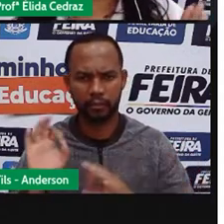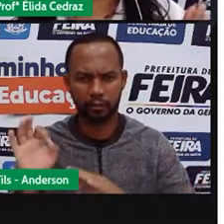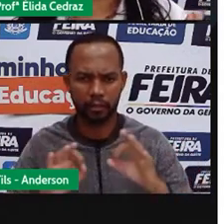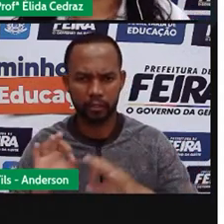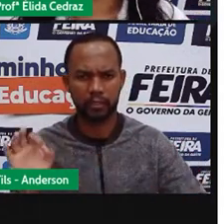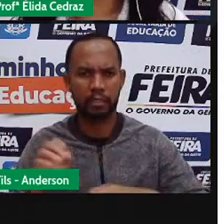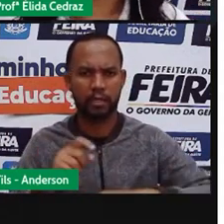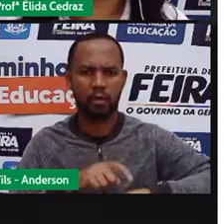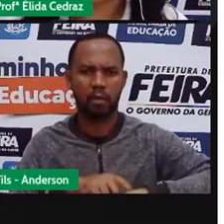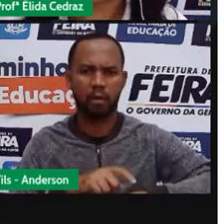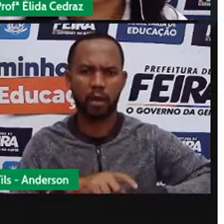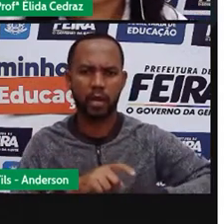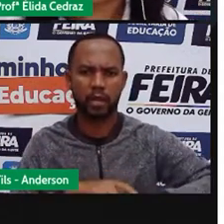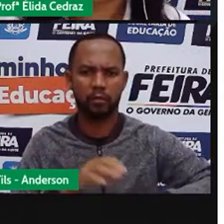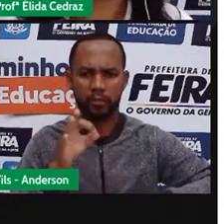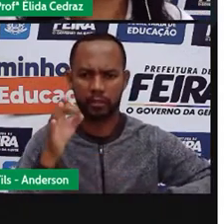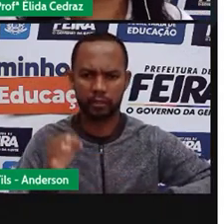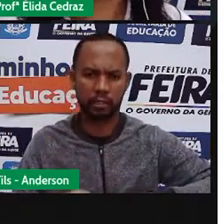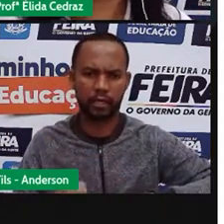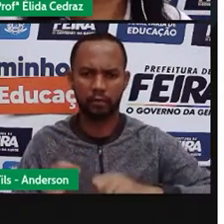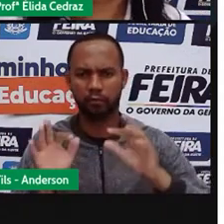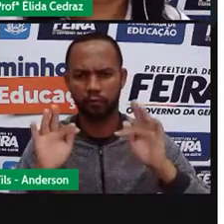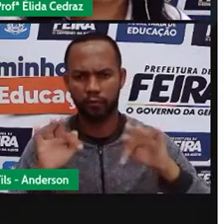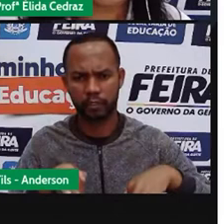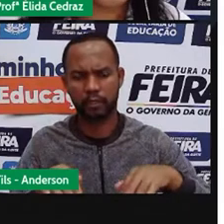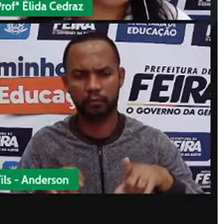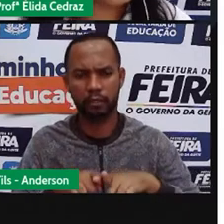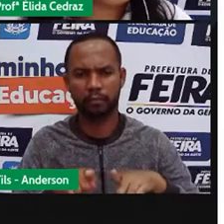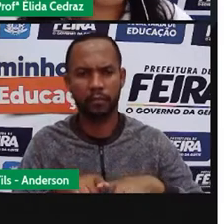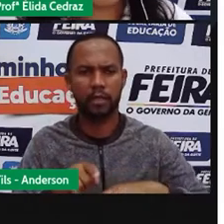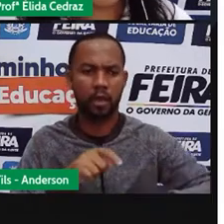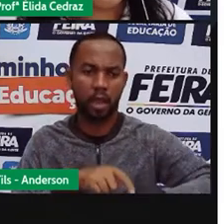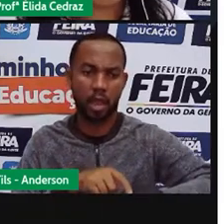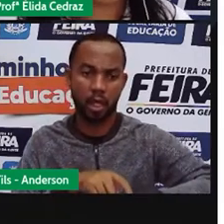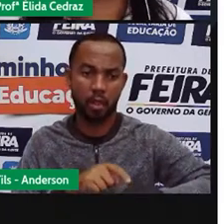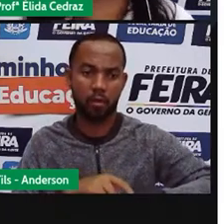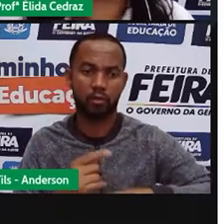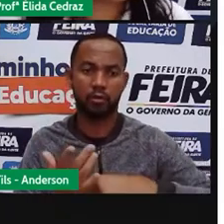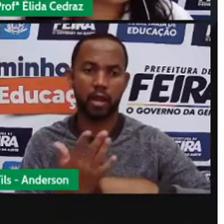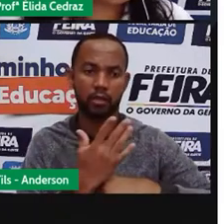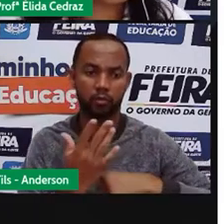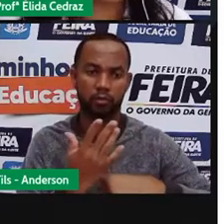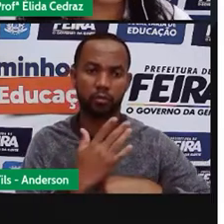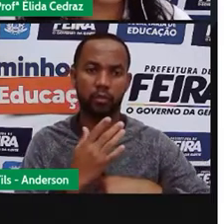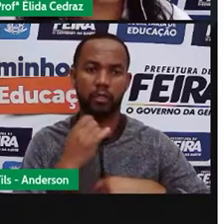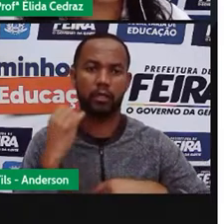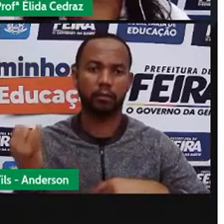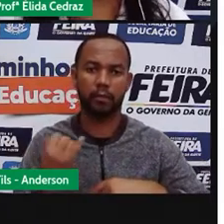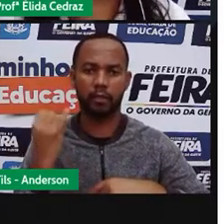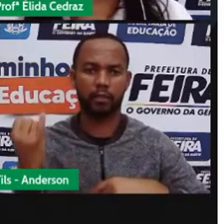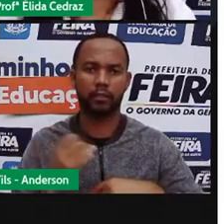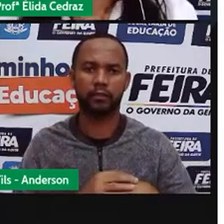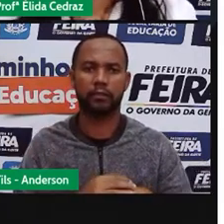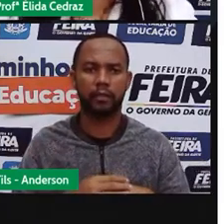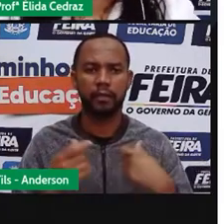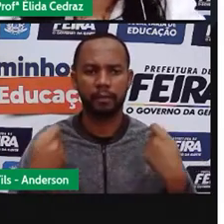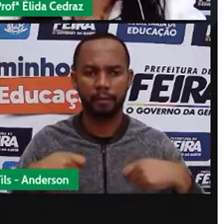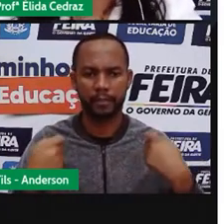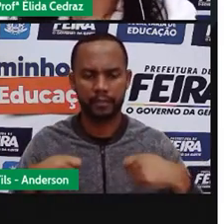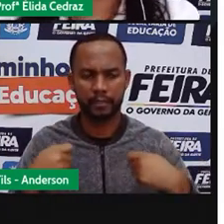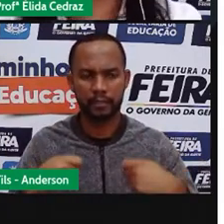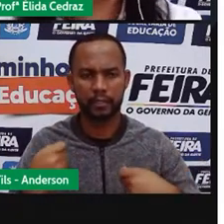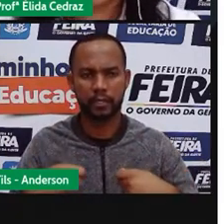inicial e final. E o uso do relógio é indispensável. Nós precisamos não